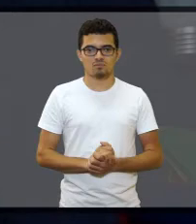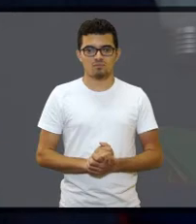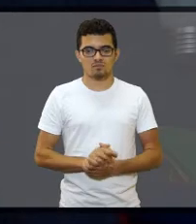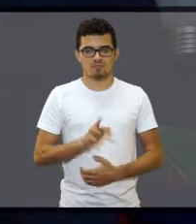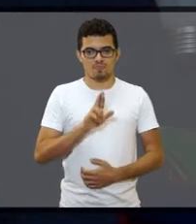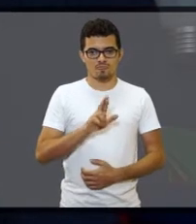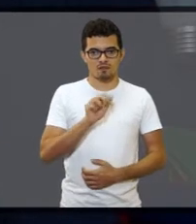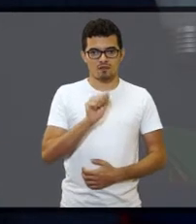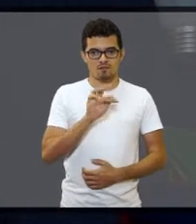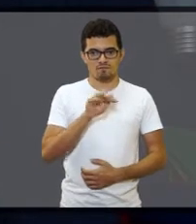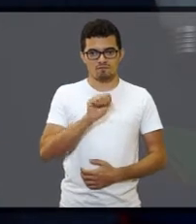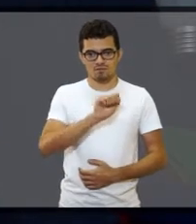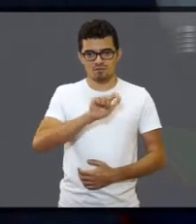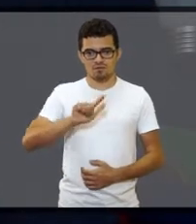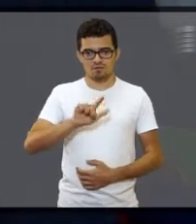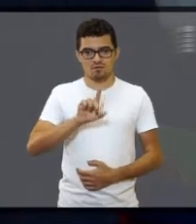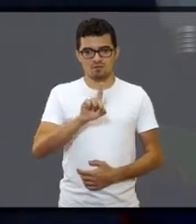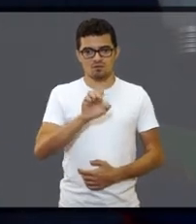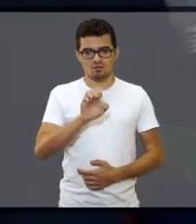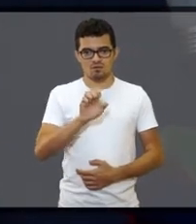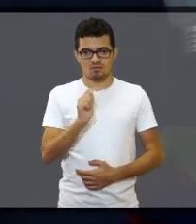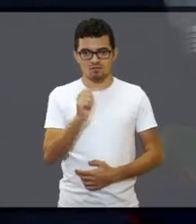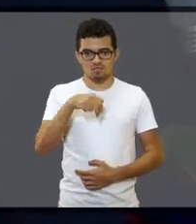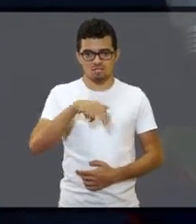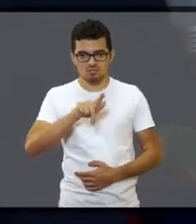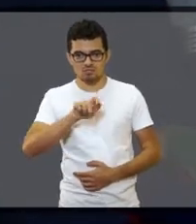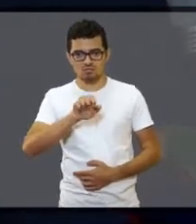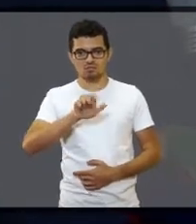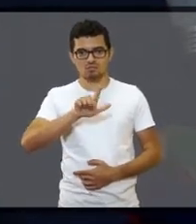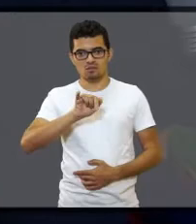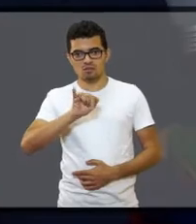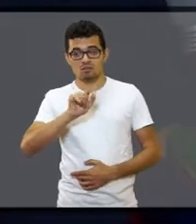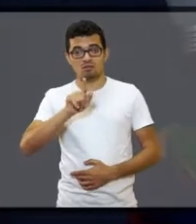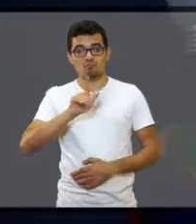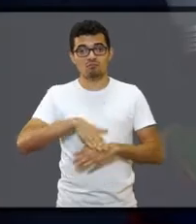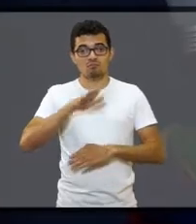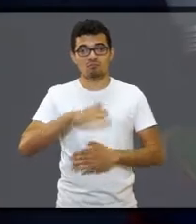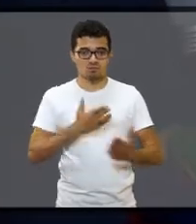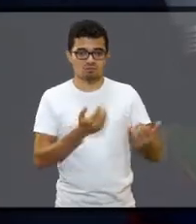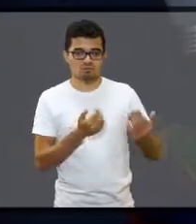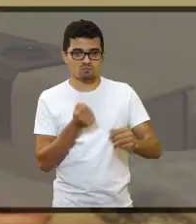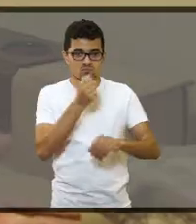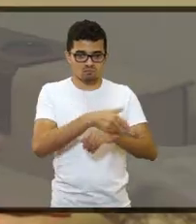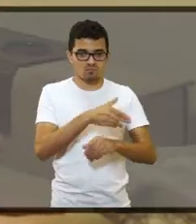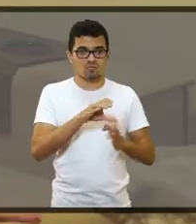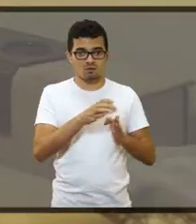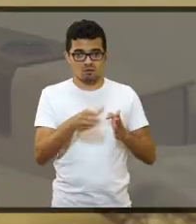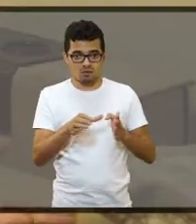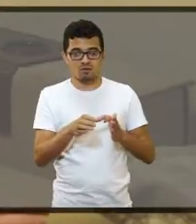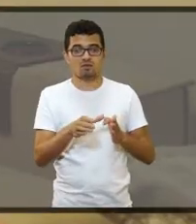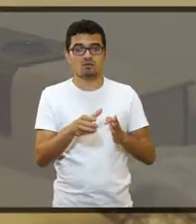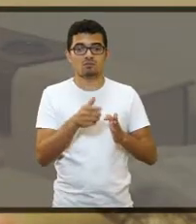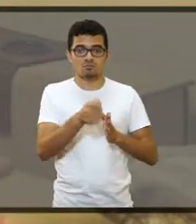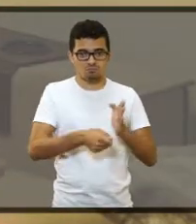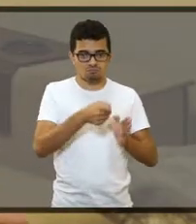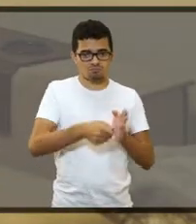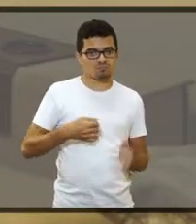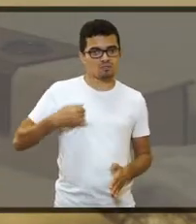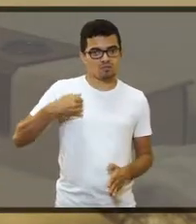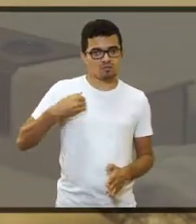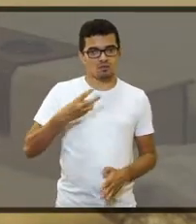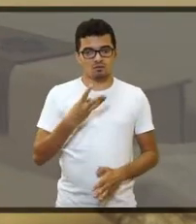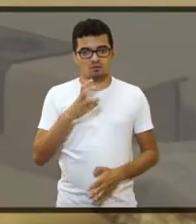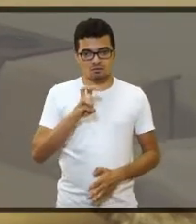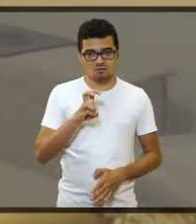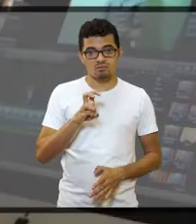Rafael De Angeli é um dos mais jovens a assumir uma cadeira na Câmara Municipal de Araraquara. Tem 35 anos e uma